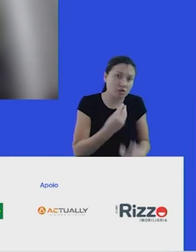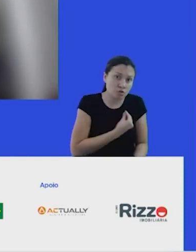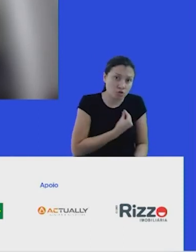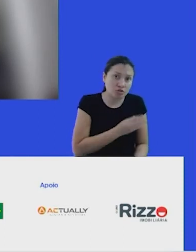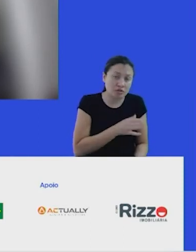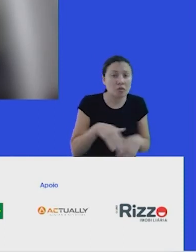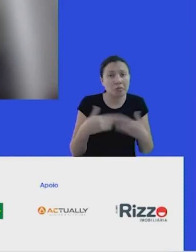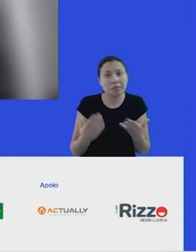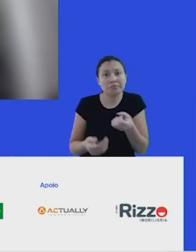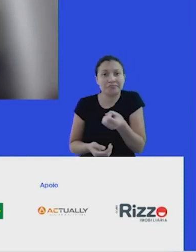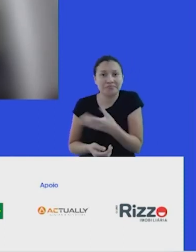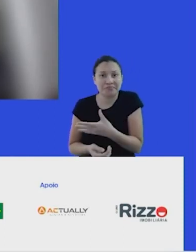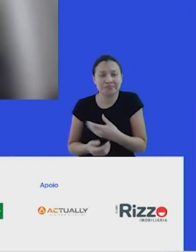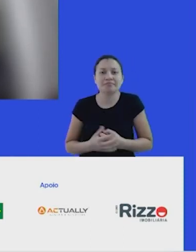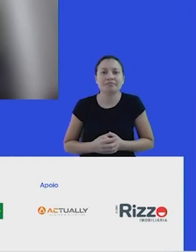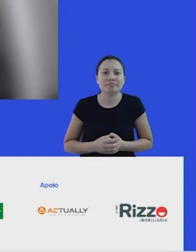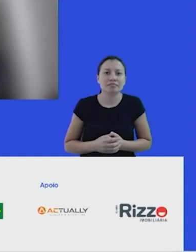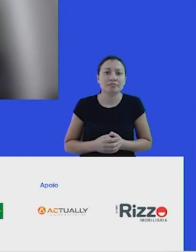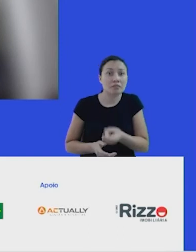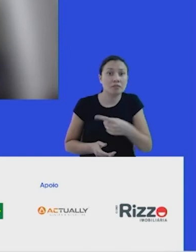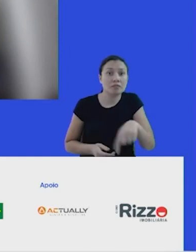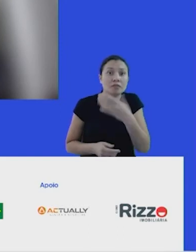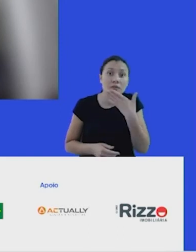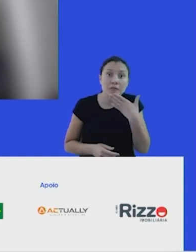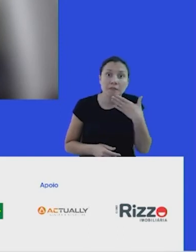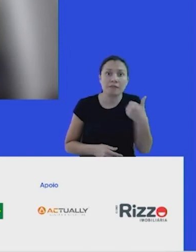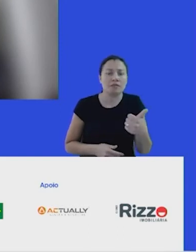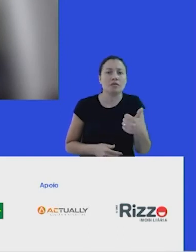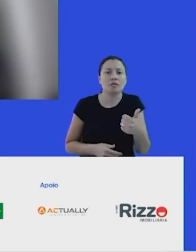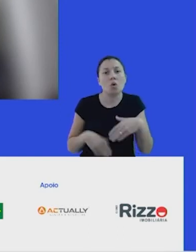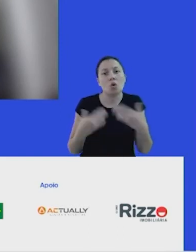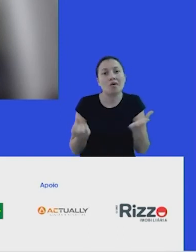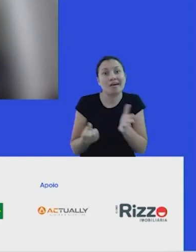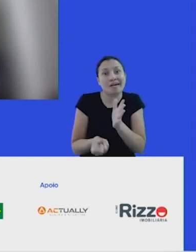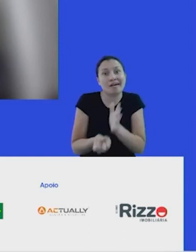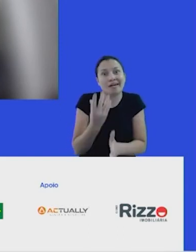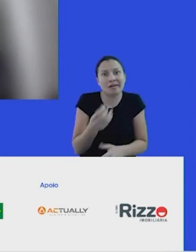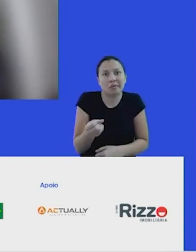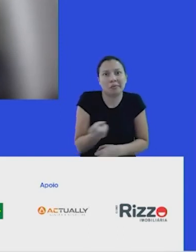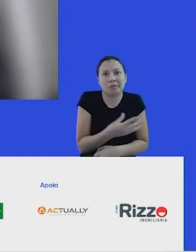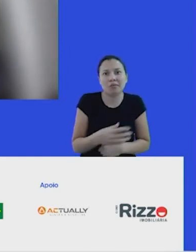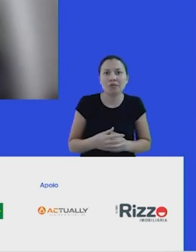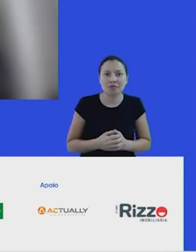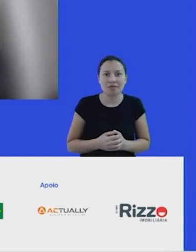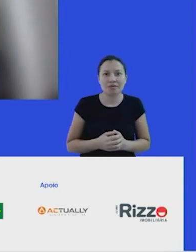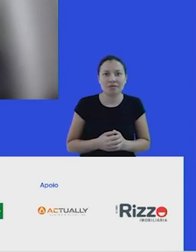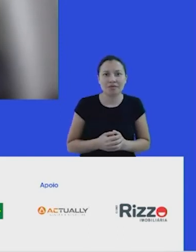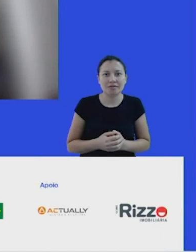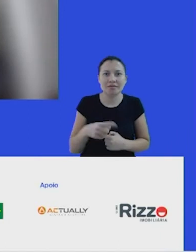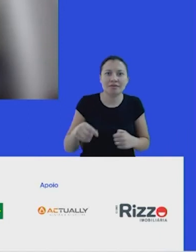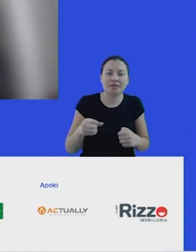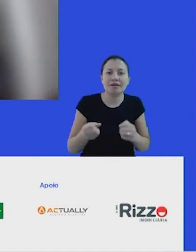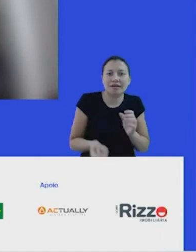novos. Até que o futuro se constrói, né? A gente melhora o que já existe ou cria elementos novos. A gente vai fazendo esse exercício de criar futuro